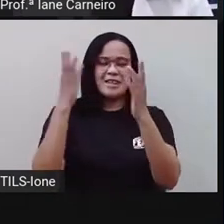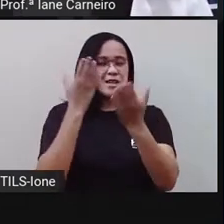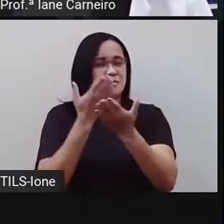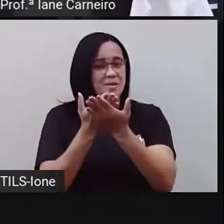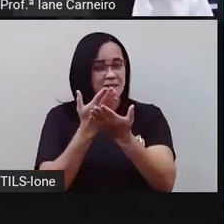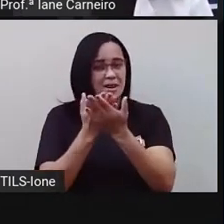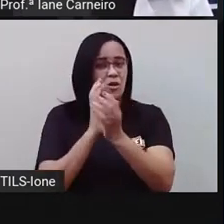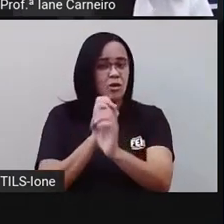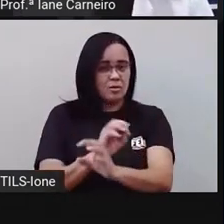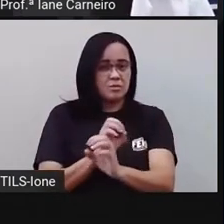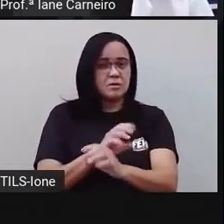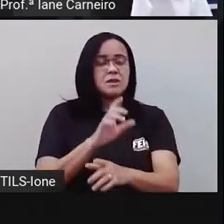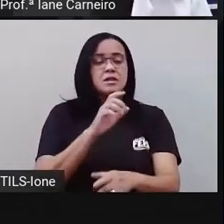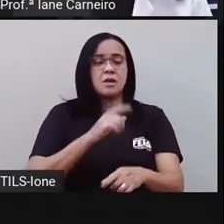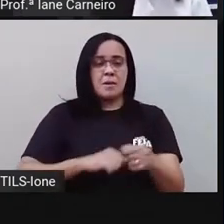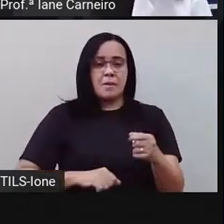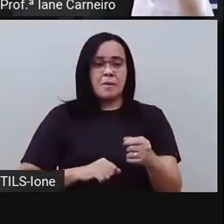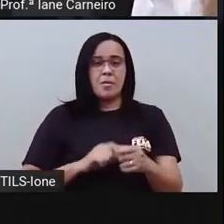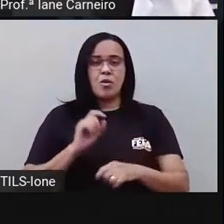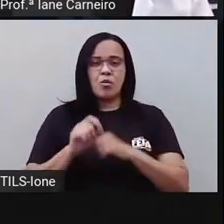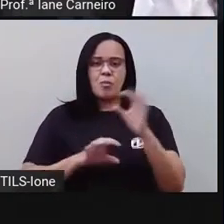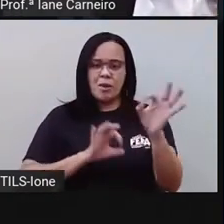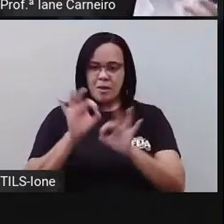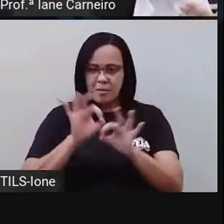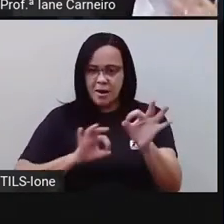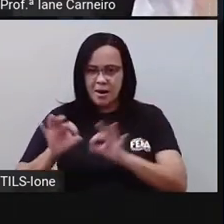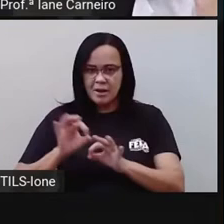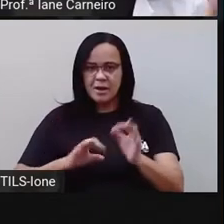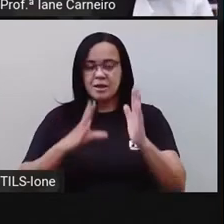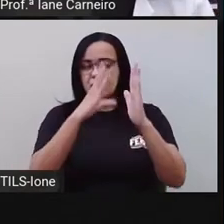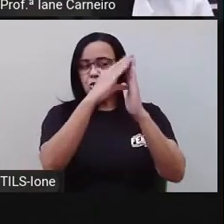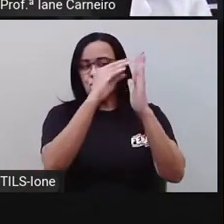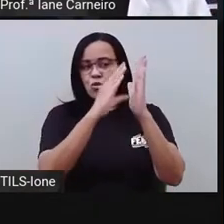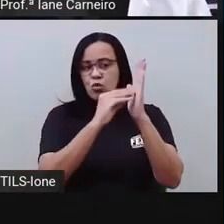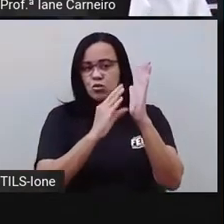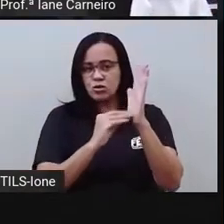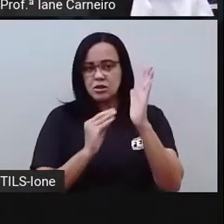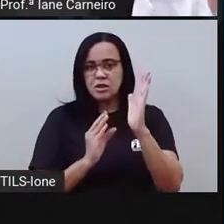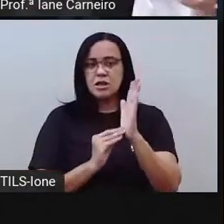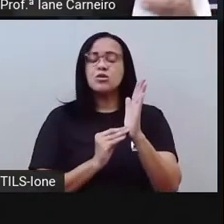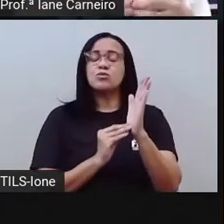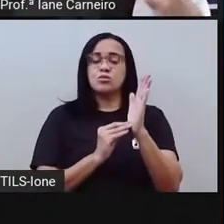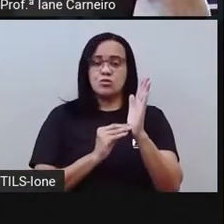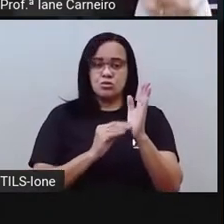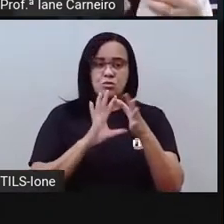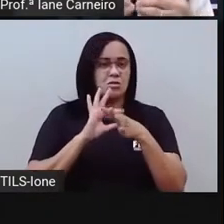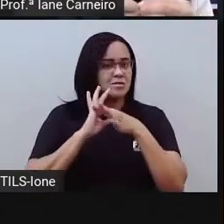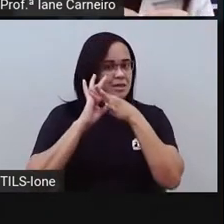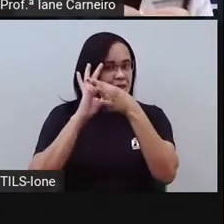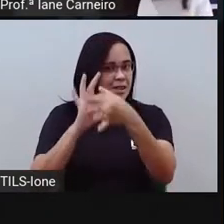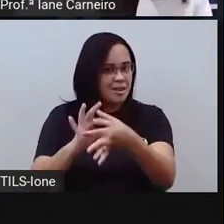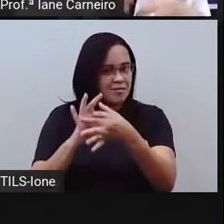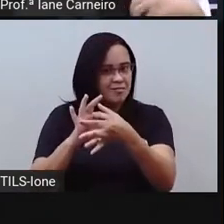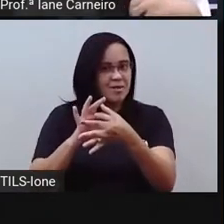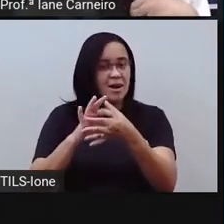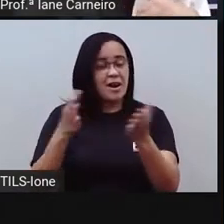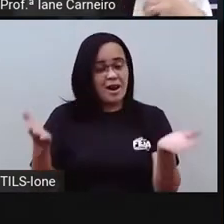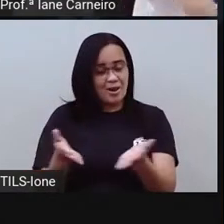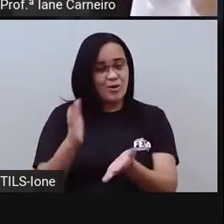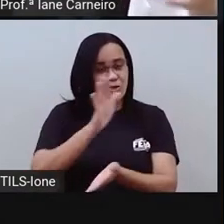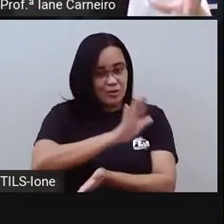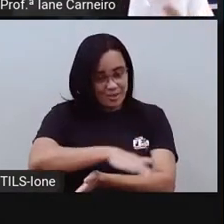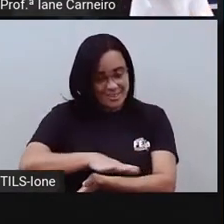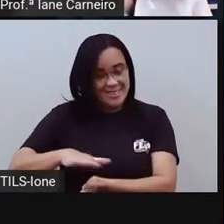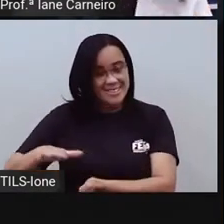que foram pensadas com conteúdos para você levar ao longo de sua vida, né? Para você agora desde pequenininho começar